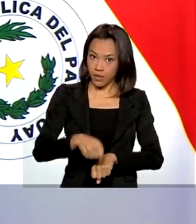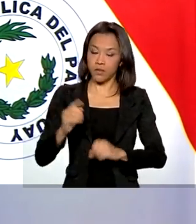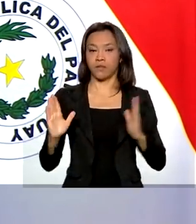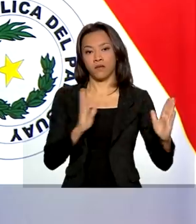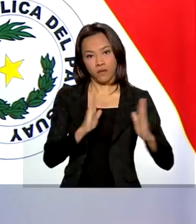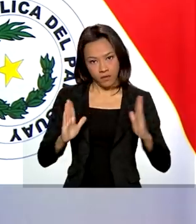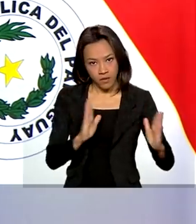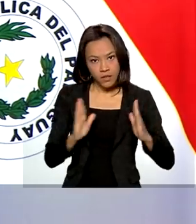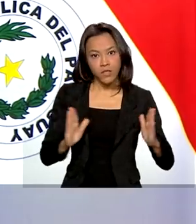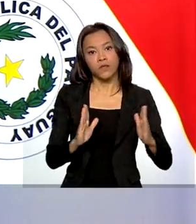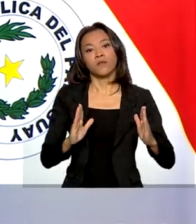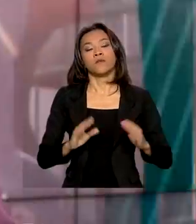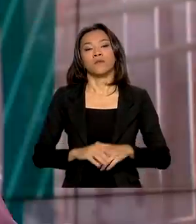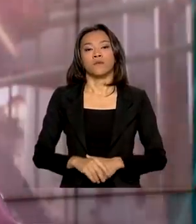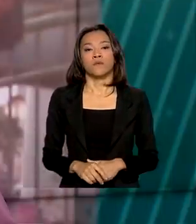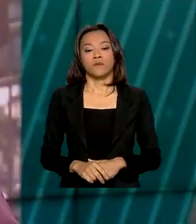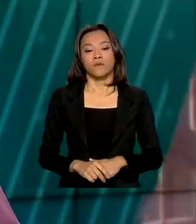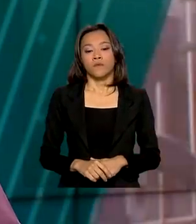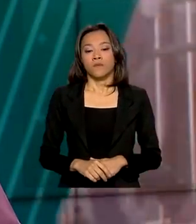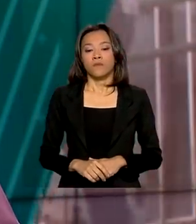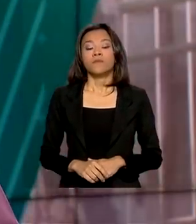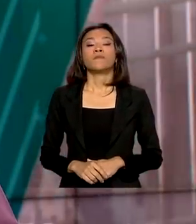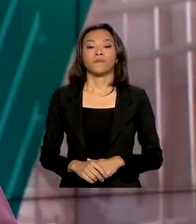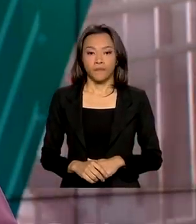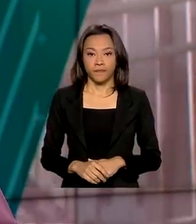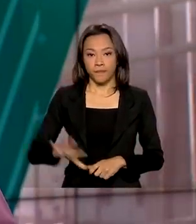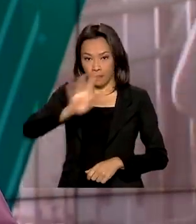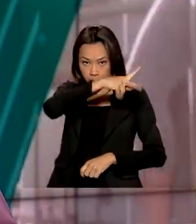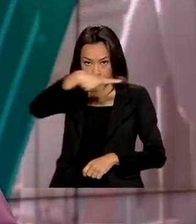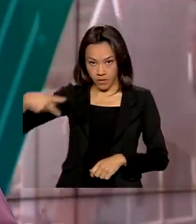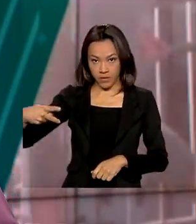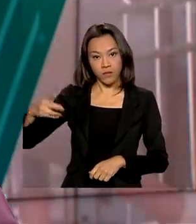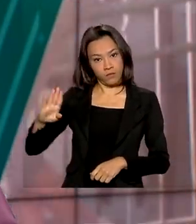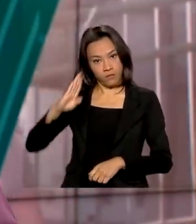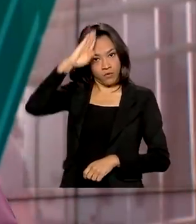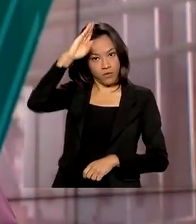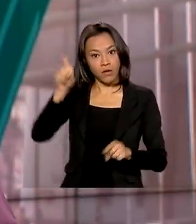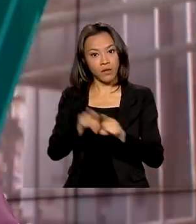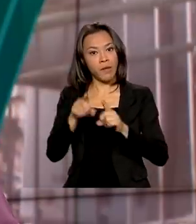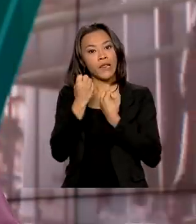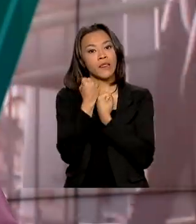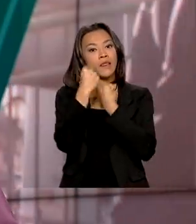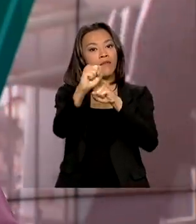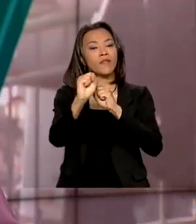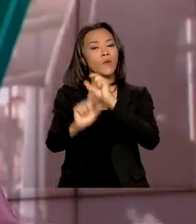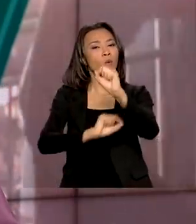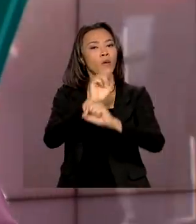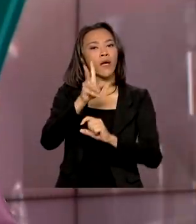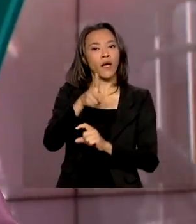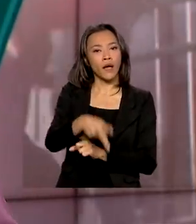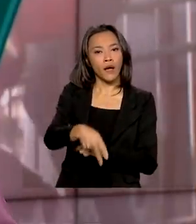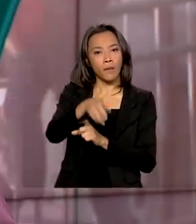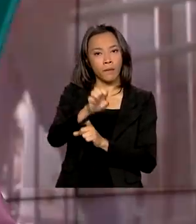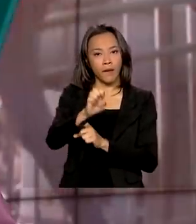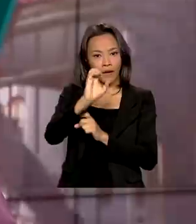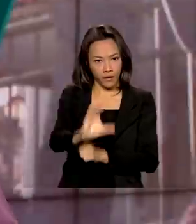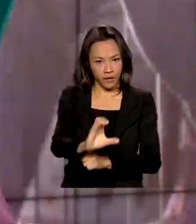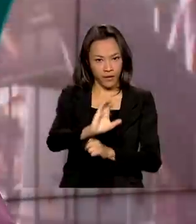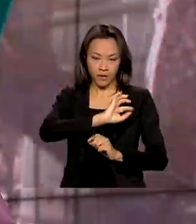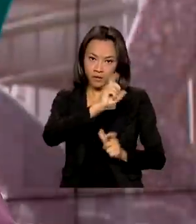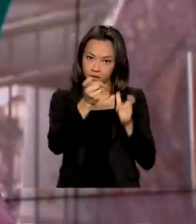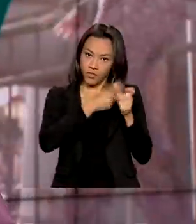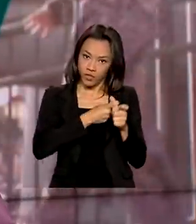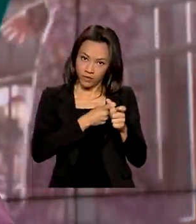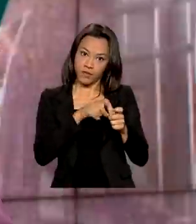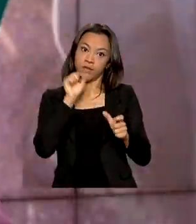contra o crime organizado. E o presidente Jair Bolsonaro defendeu a PEC dos Precatórios. A proposta adia parte